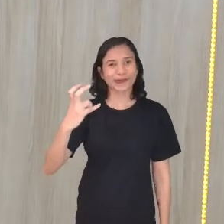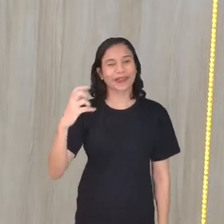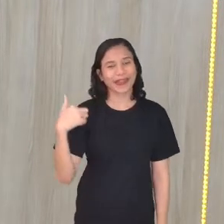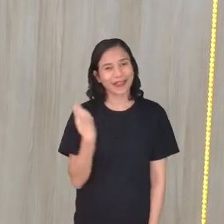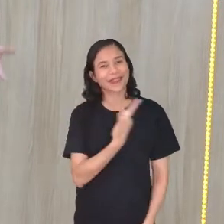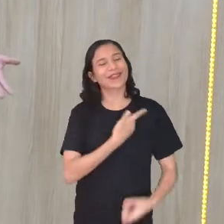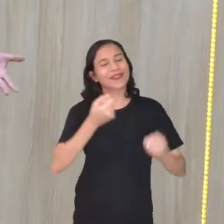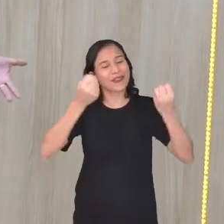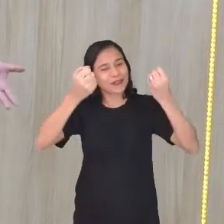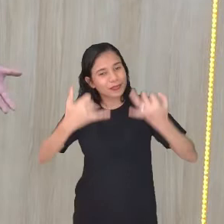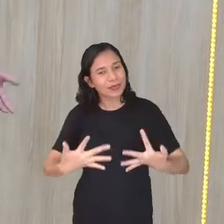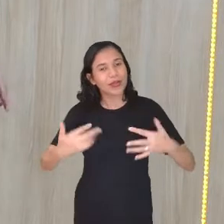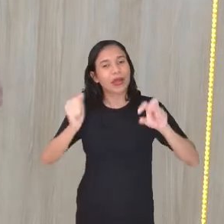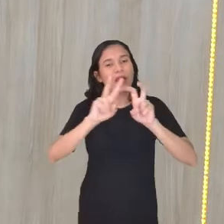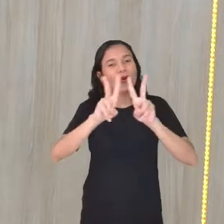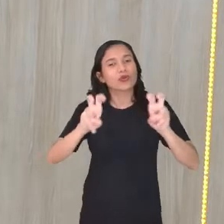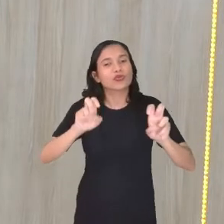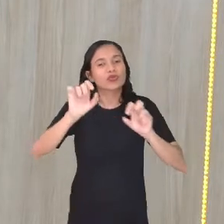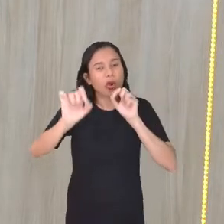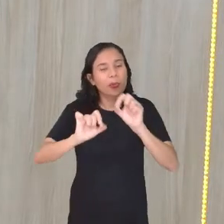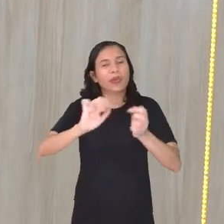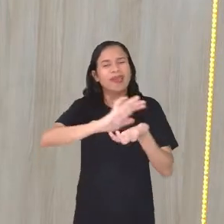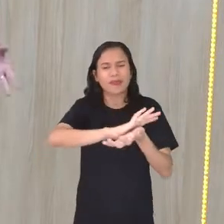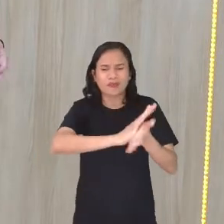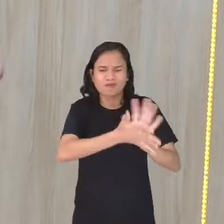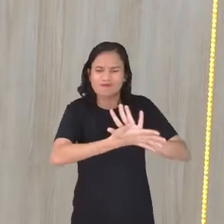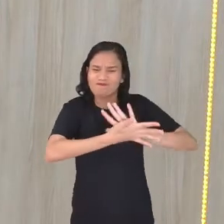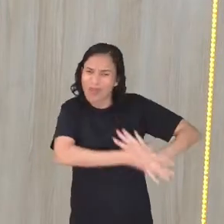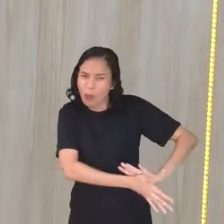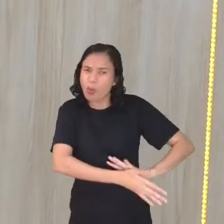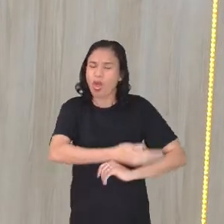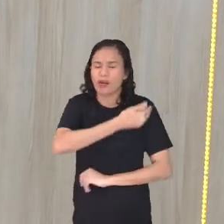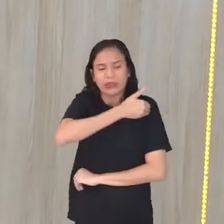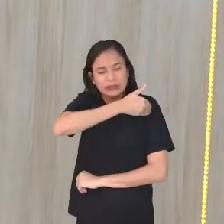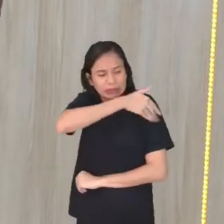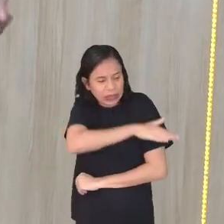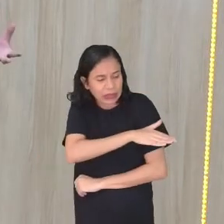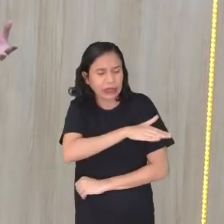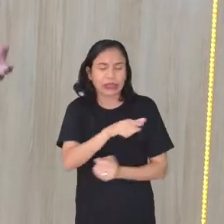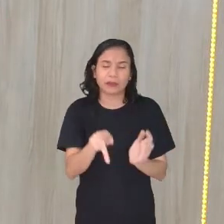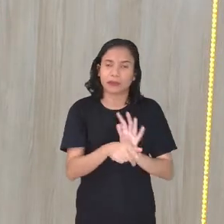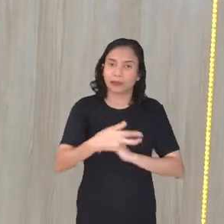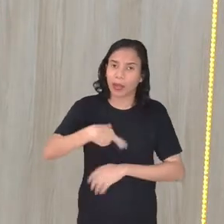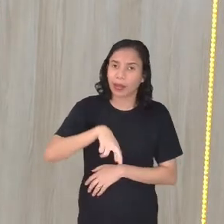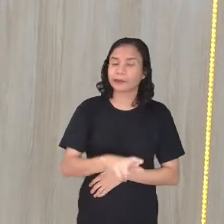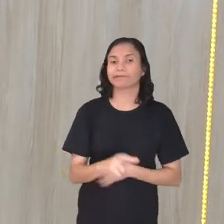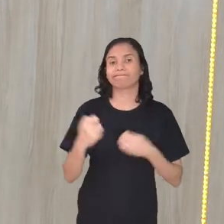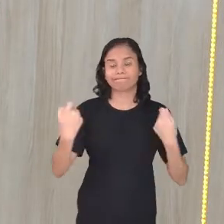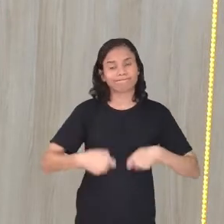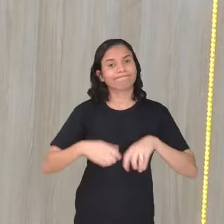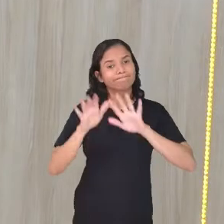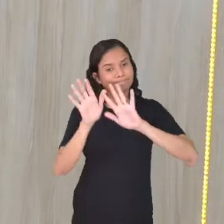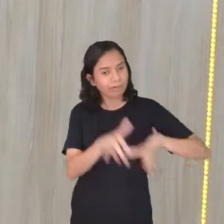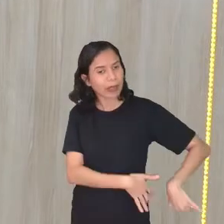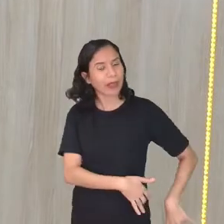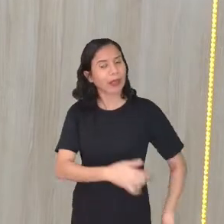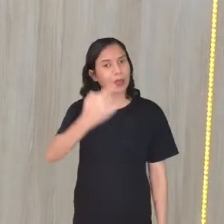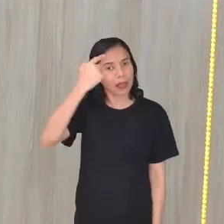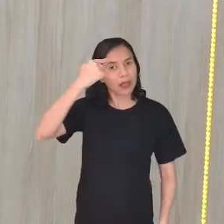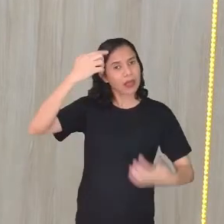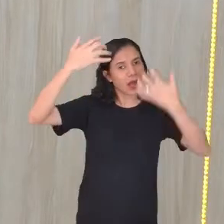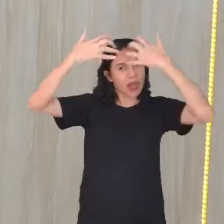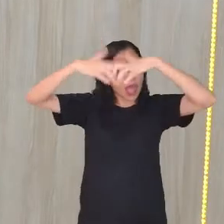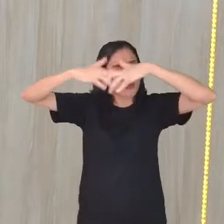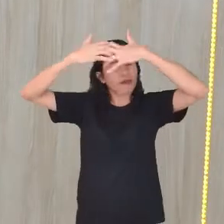a gente fala muito da questão, né? Do preconceito, da intolerância religiosa. E a gente precisa refletir, né, gente?